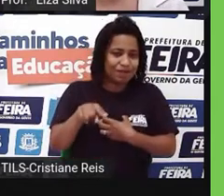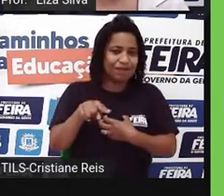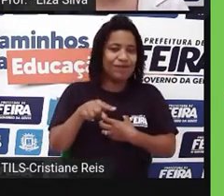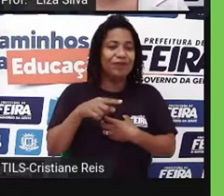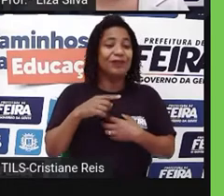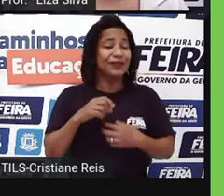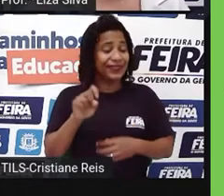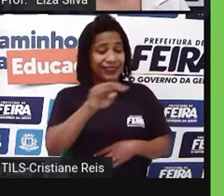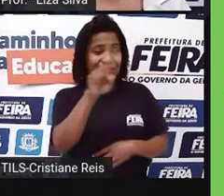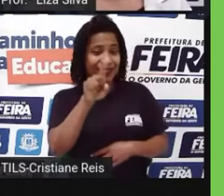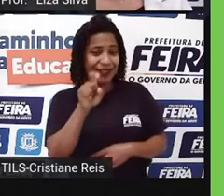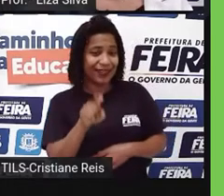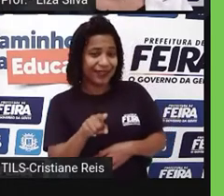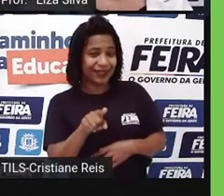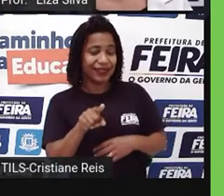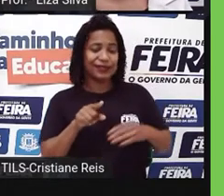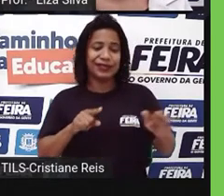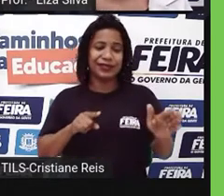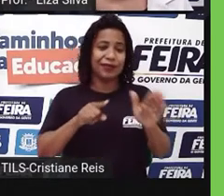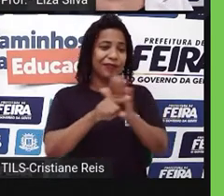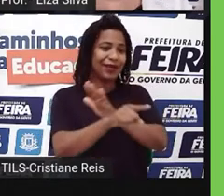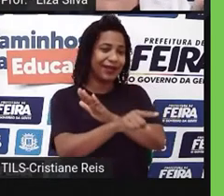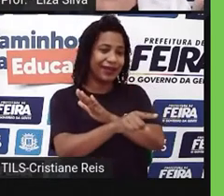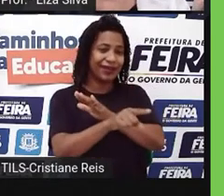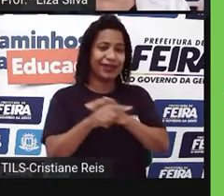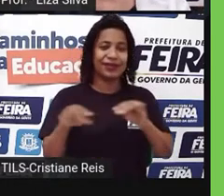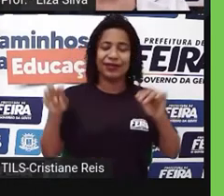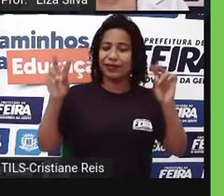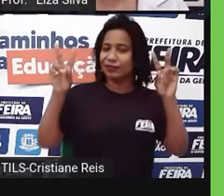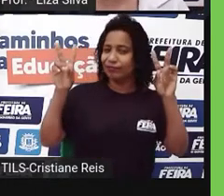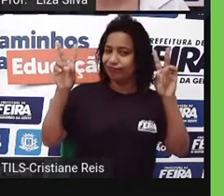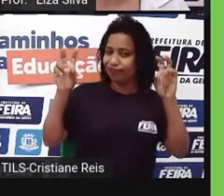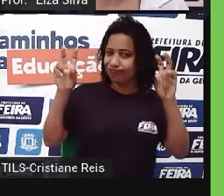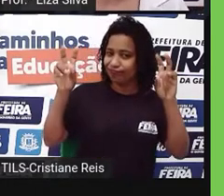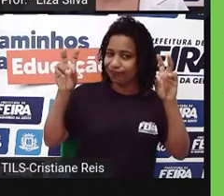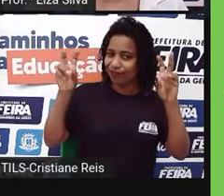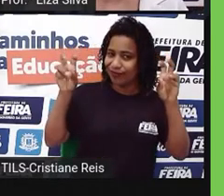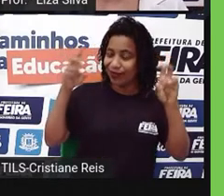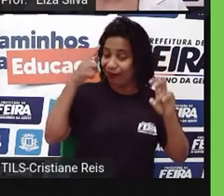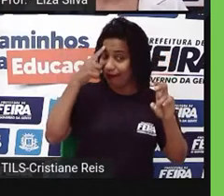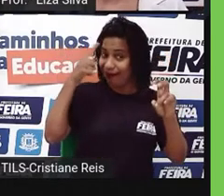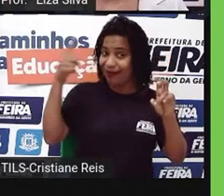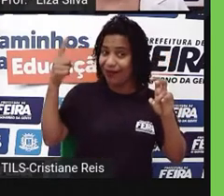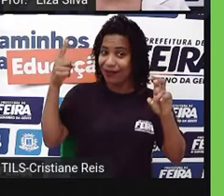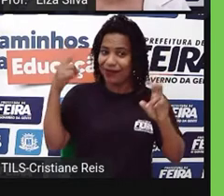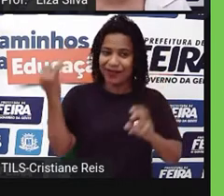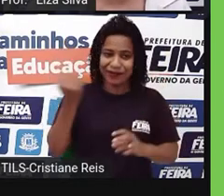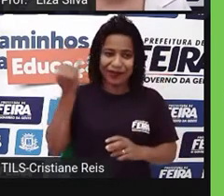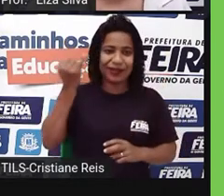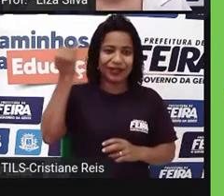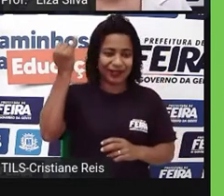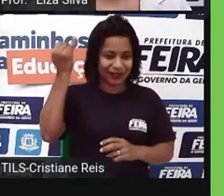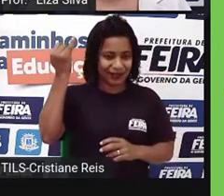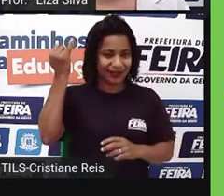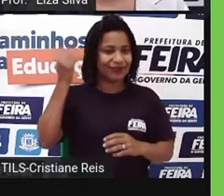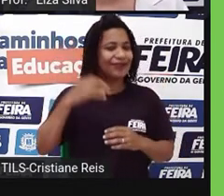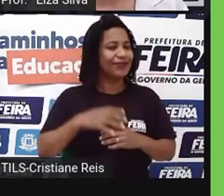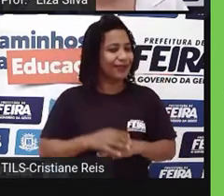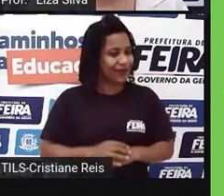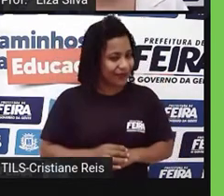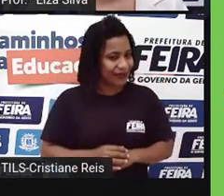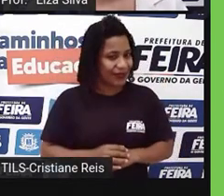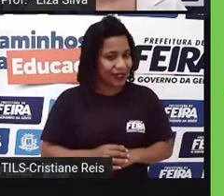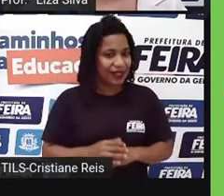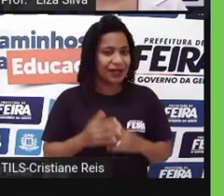parênteses para dar uma informação adicional. Daí, fazer alguma coisa. Enfim, em alguns